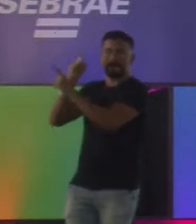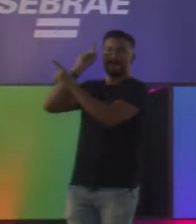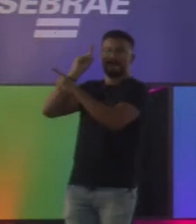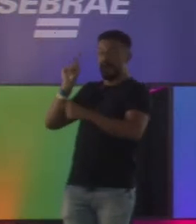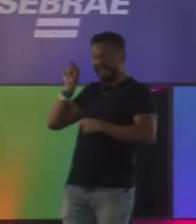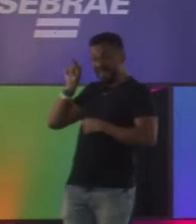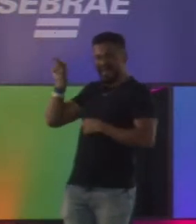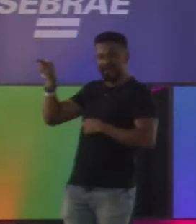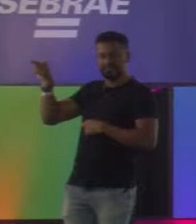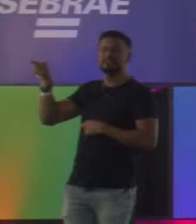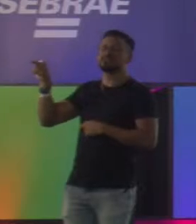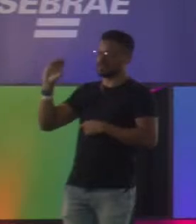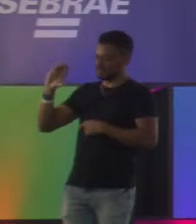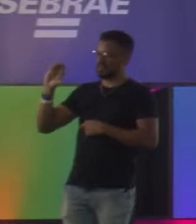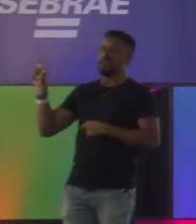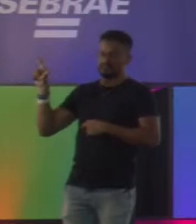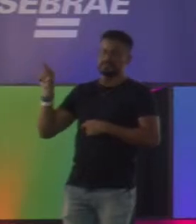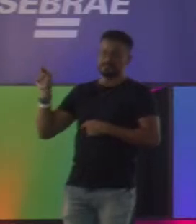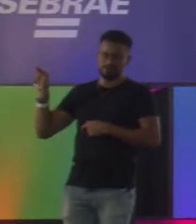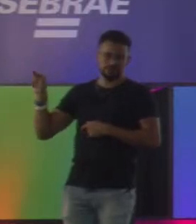Isso aqui pode ser um cliente.